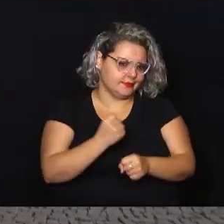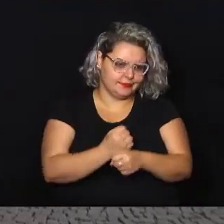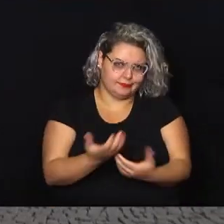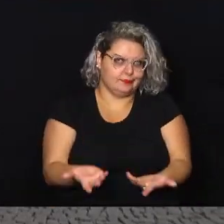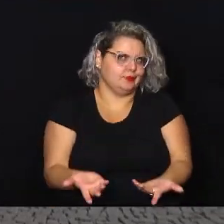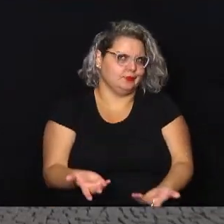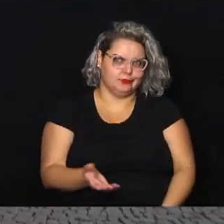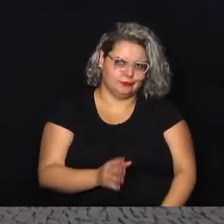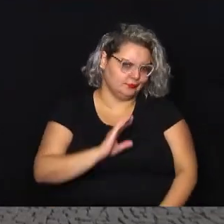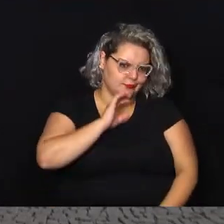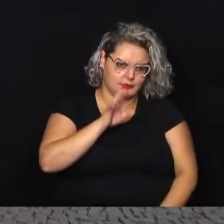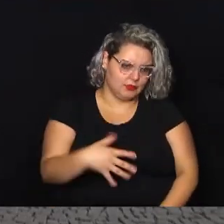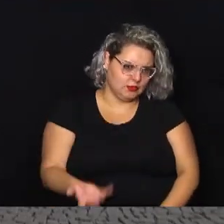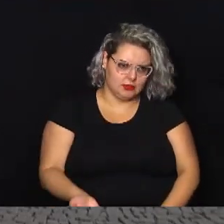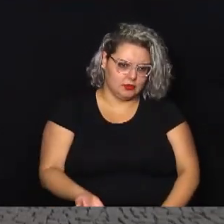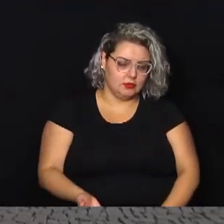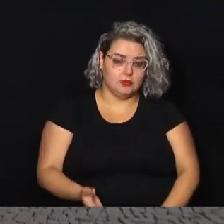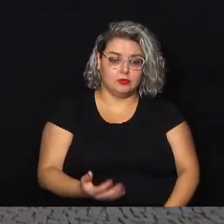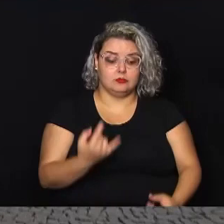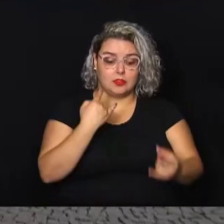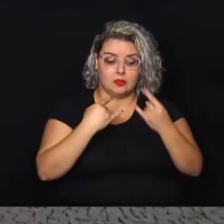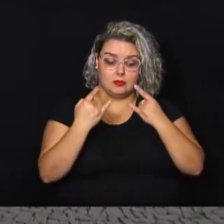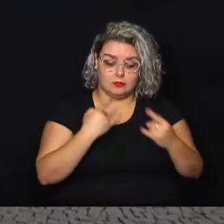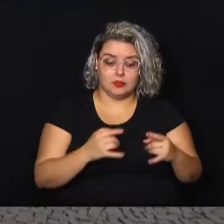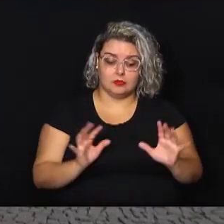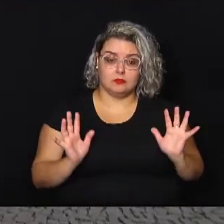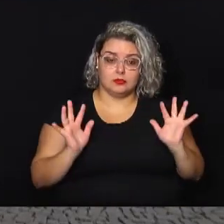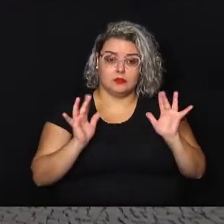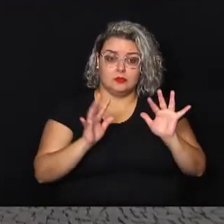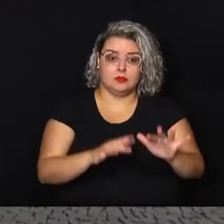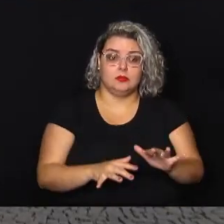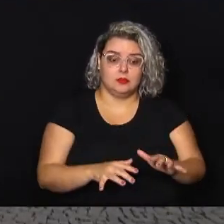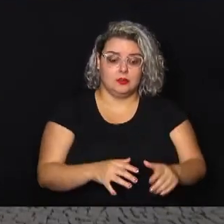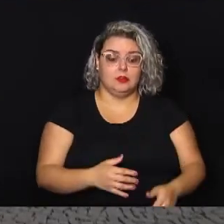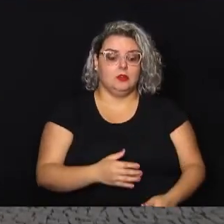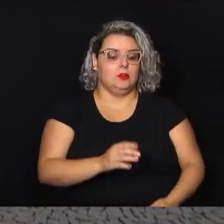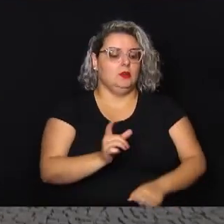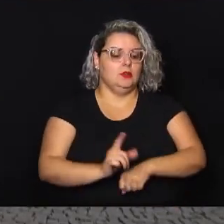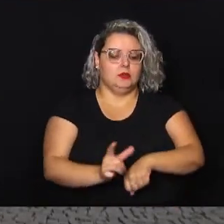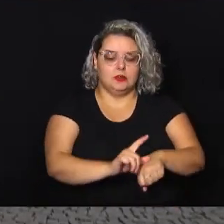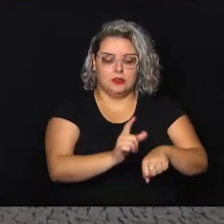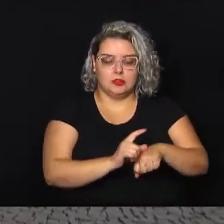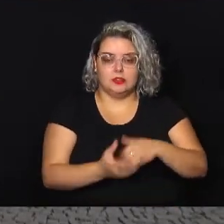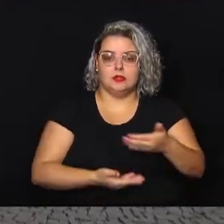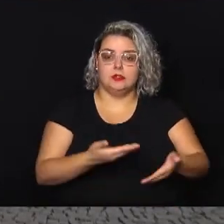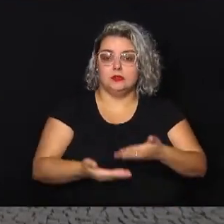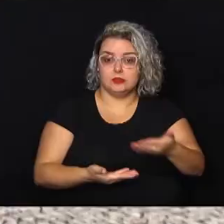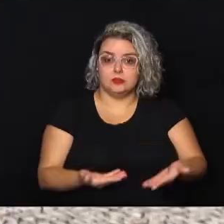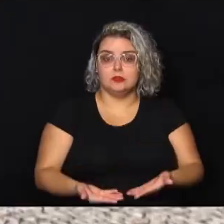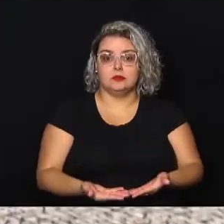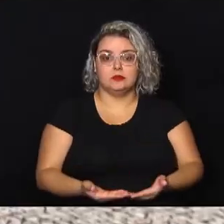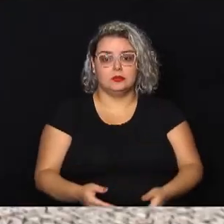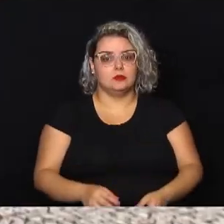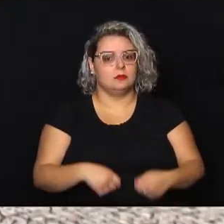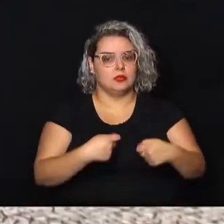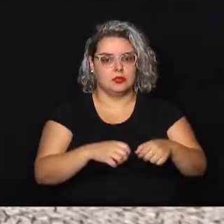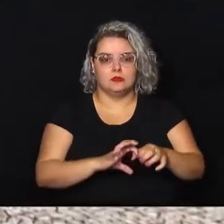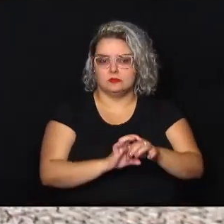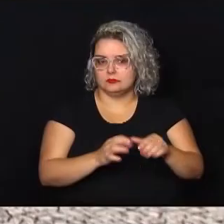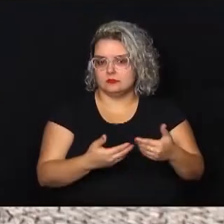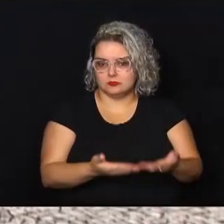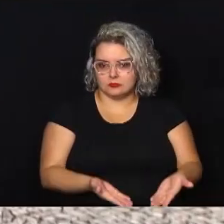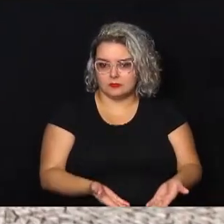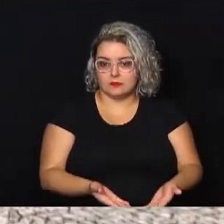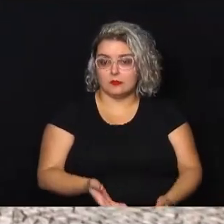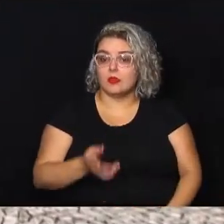investimento e atrair população para que o centro, o comércio e serviços voltem a ter a sua demanda necessária. O parlamentar